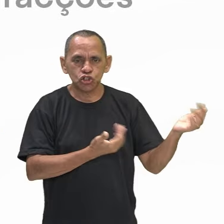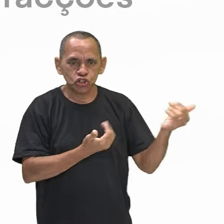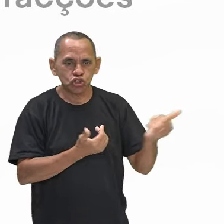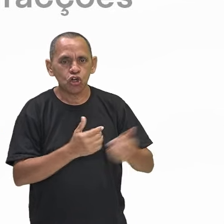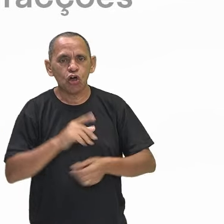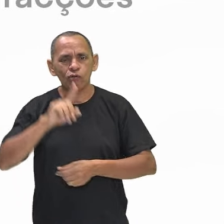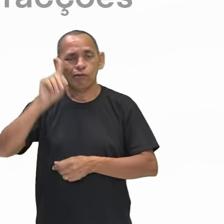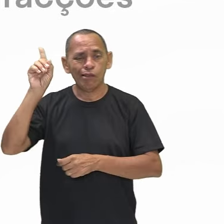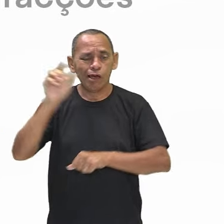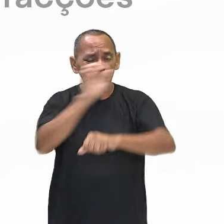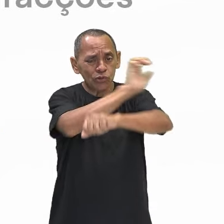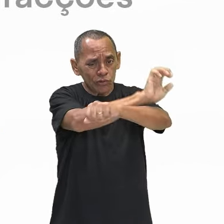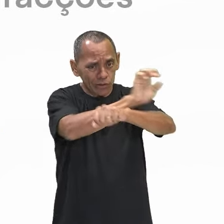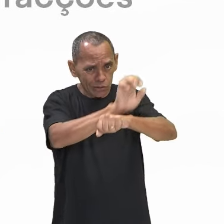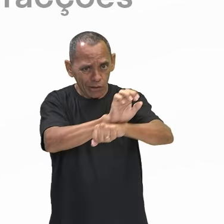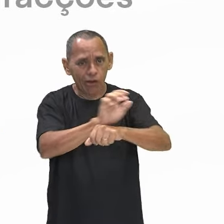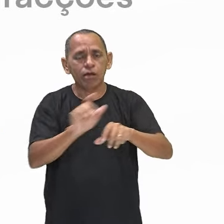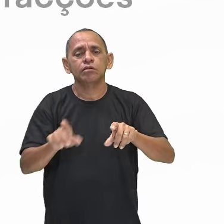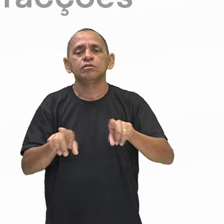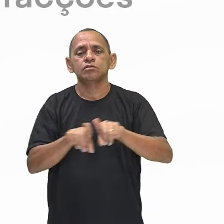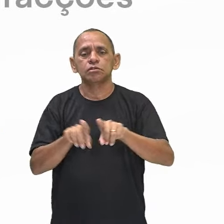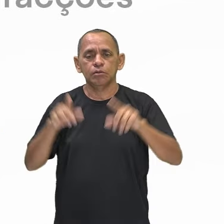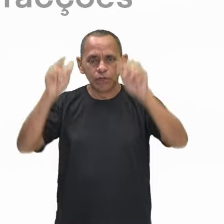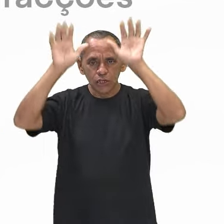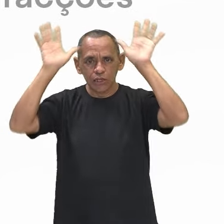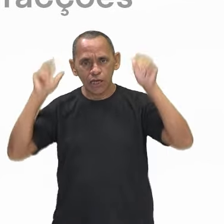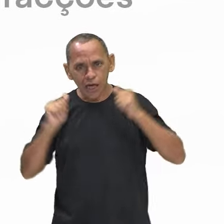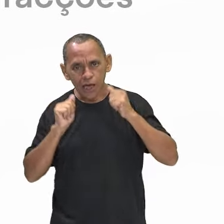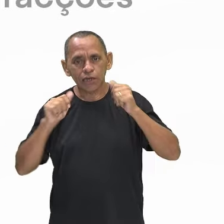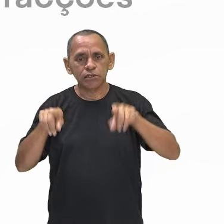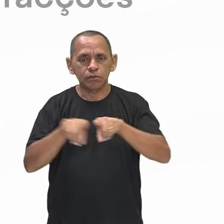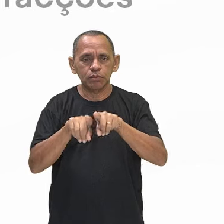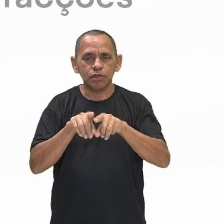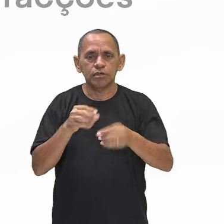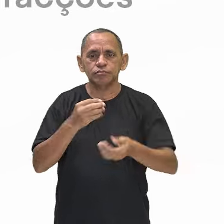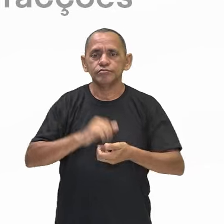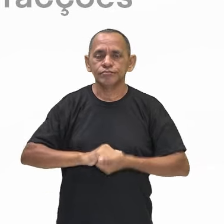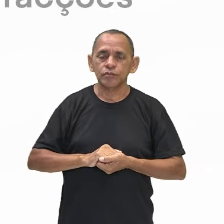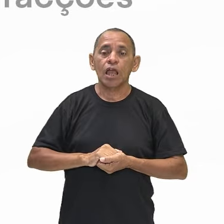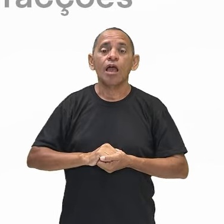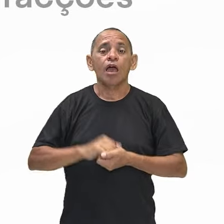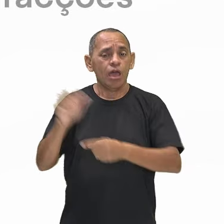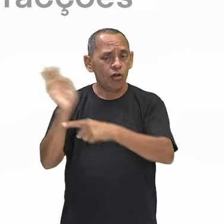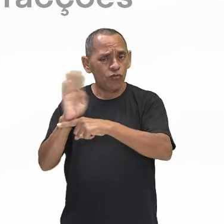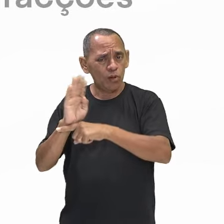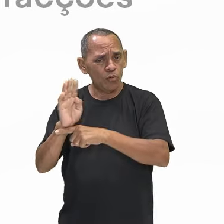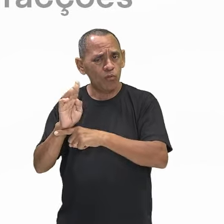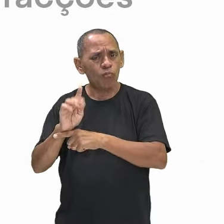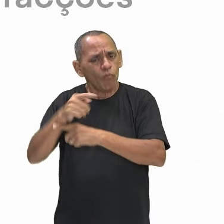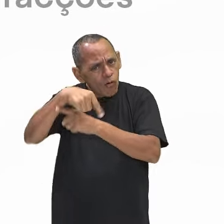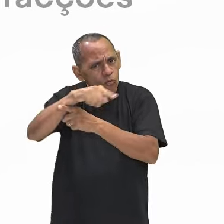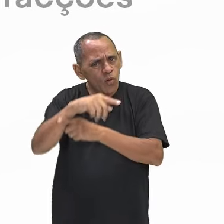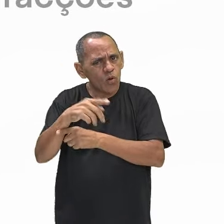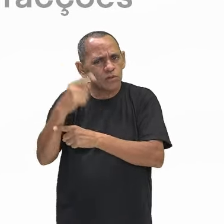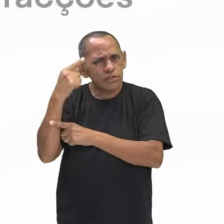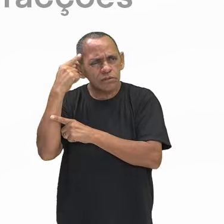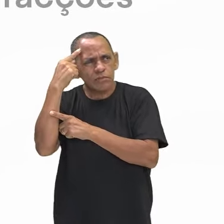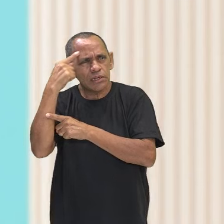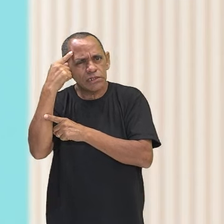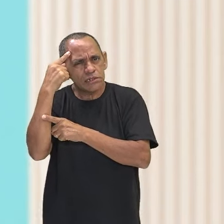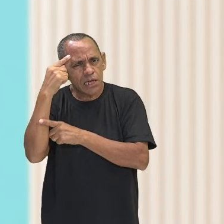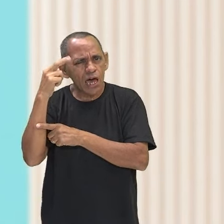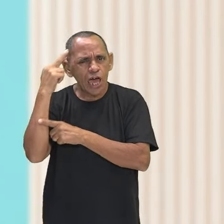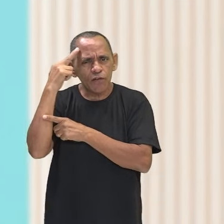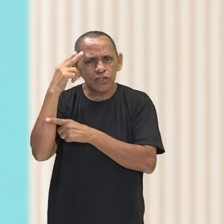Então, aí é um filme para vocês refletirem mais uma vez também sobre essa questão da juventude e de tudo